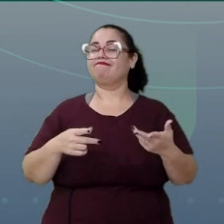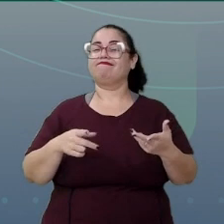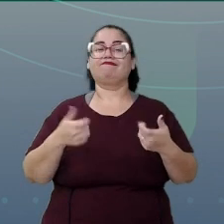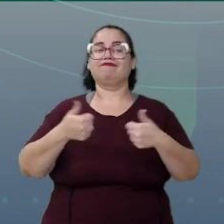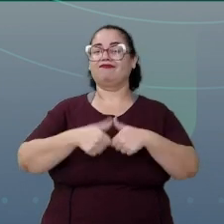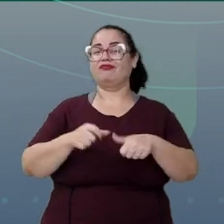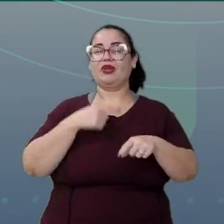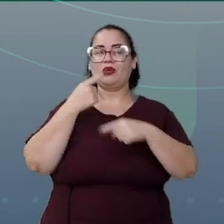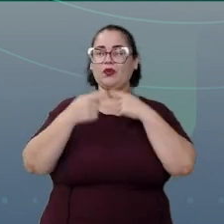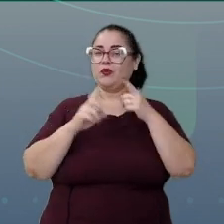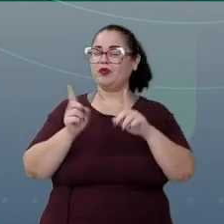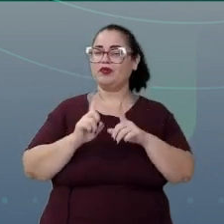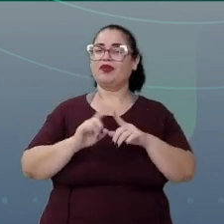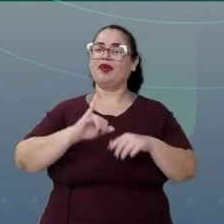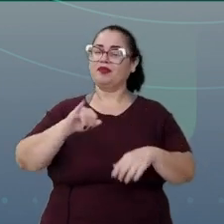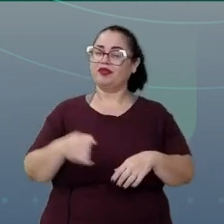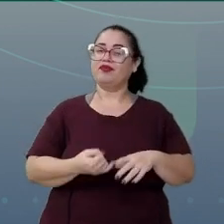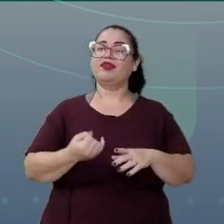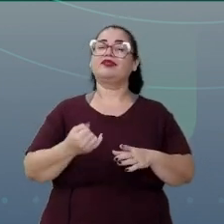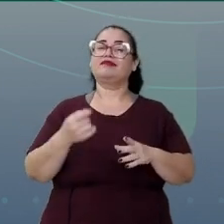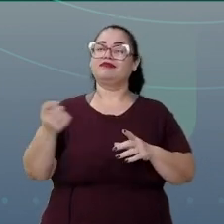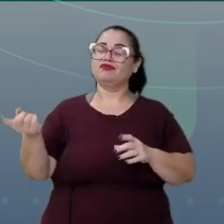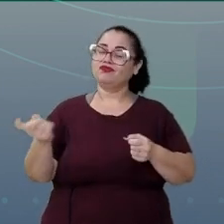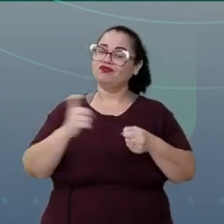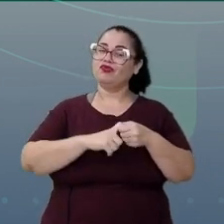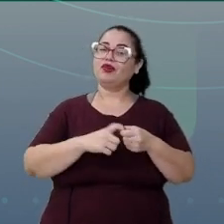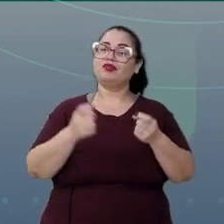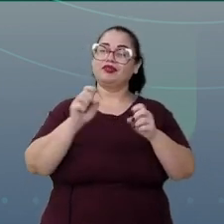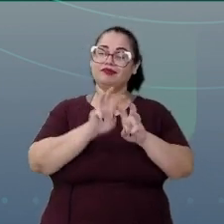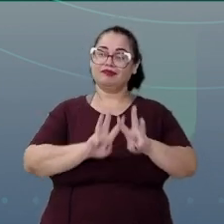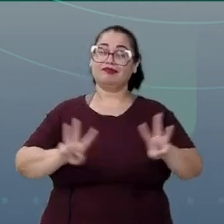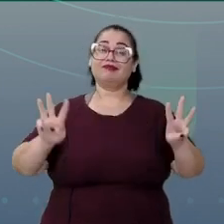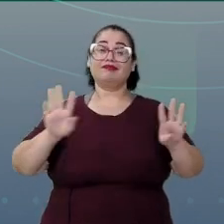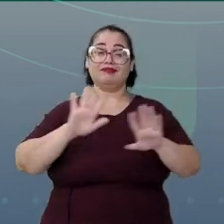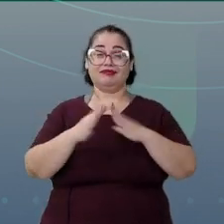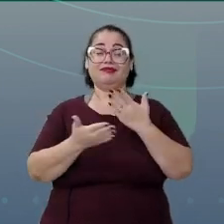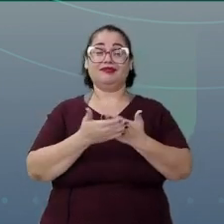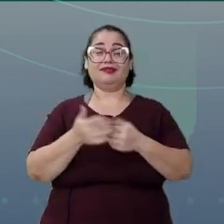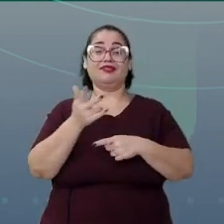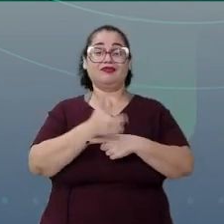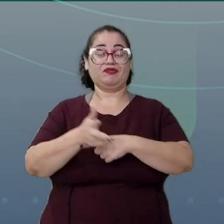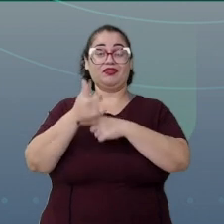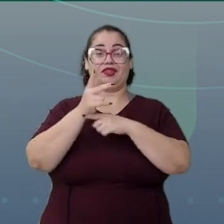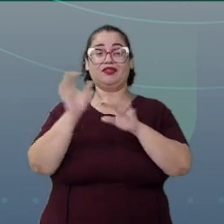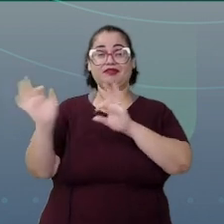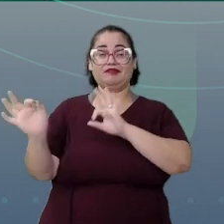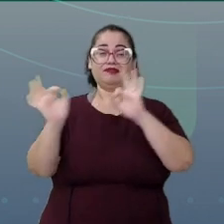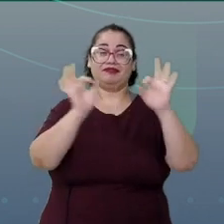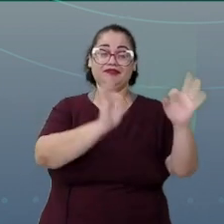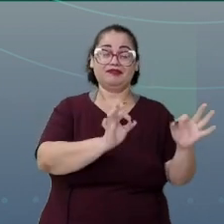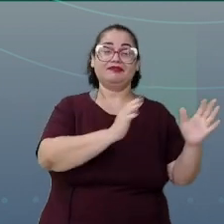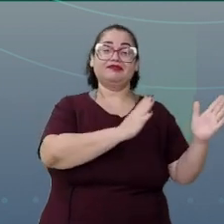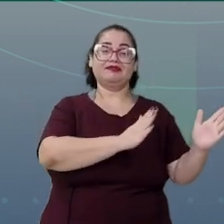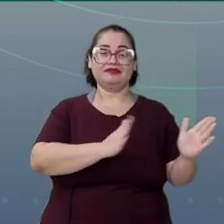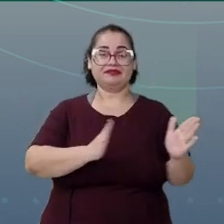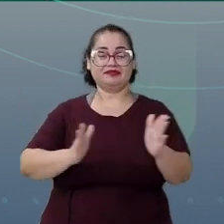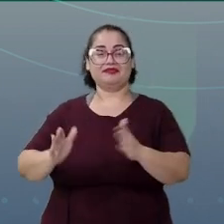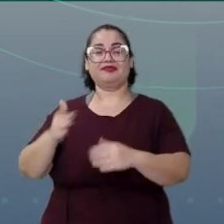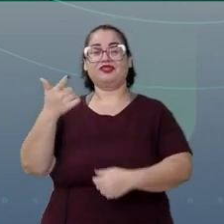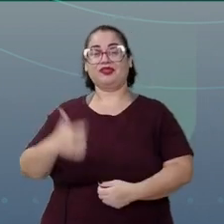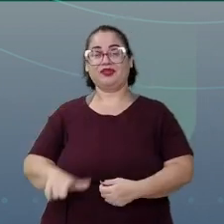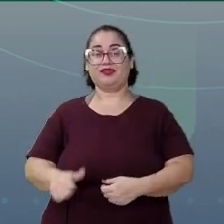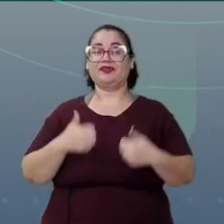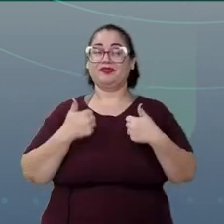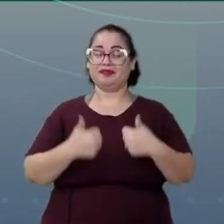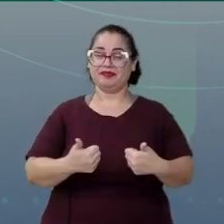fique com a dúvida. É só voltar aqui na nossa videoaula e assistir novamente.